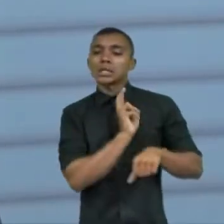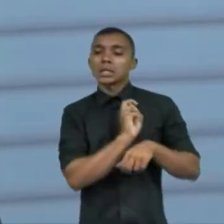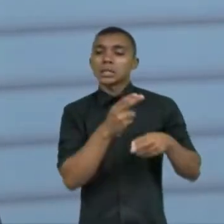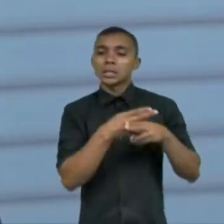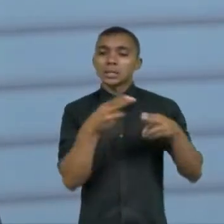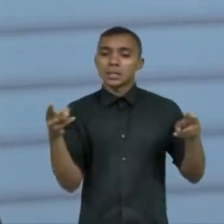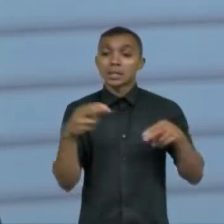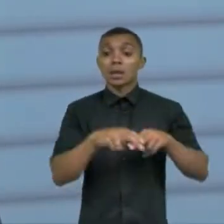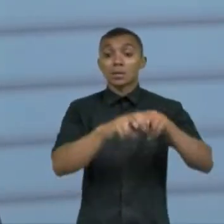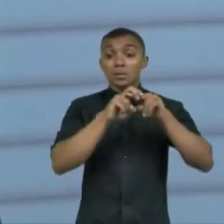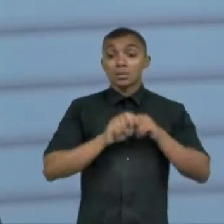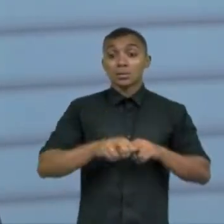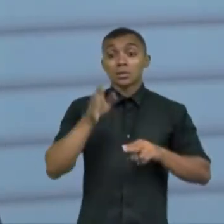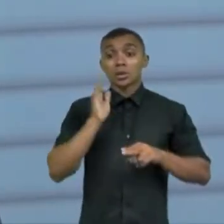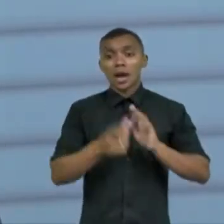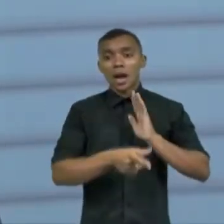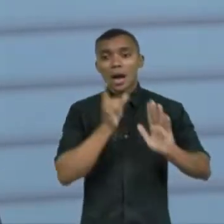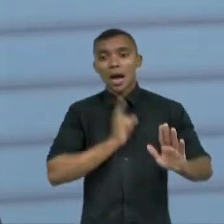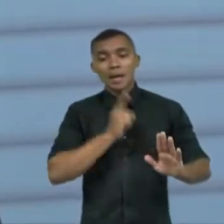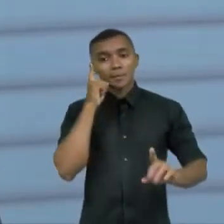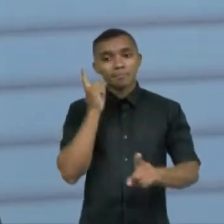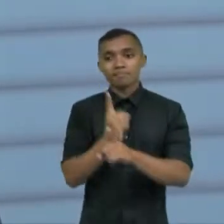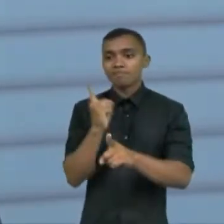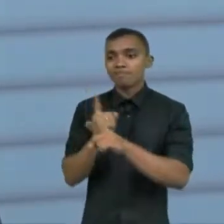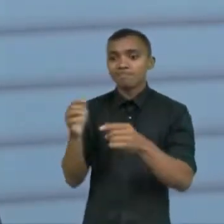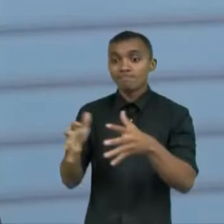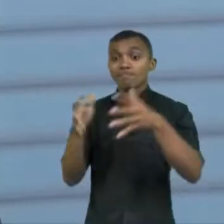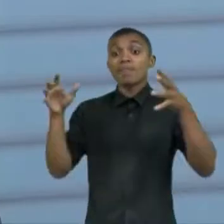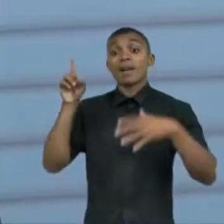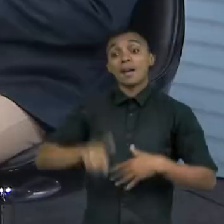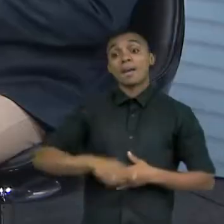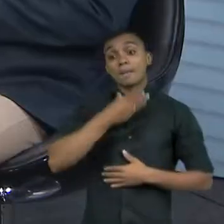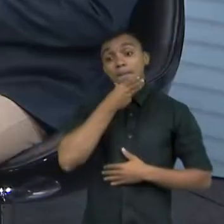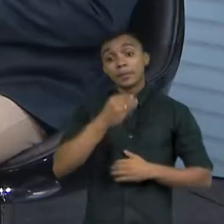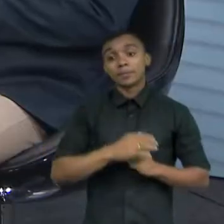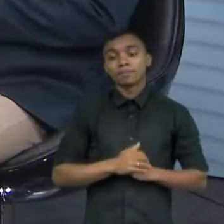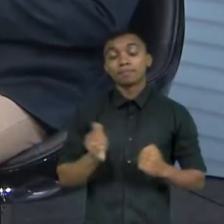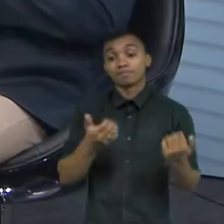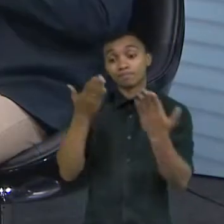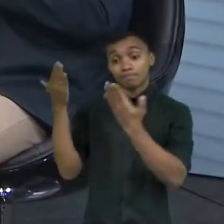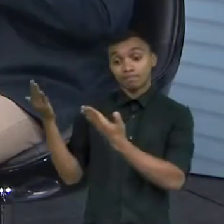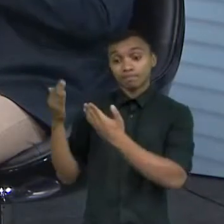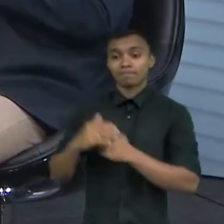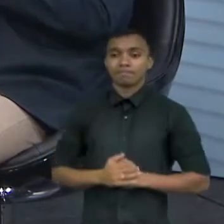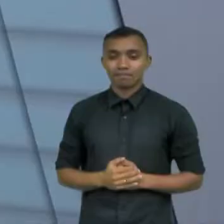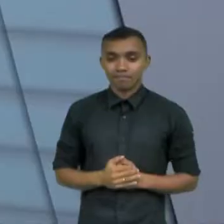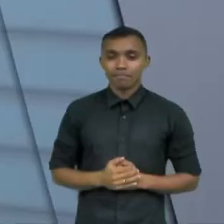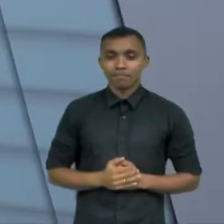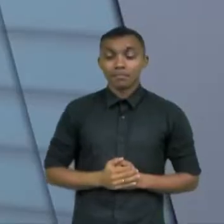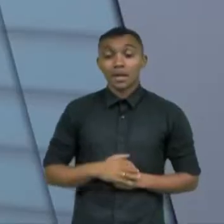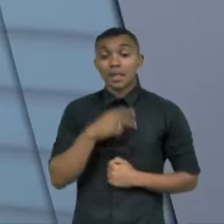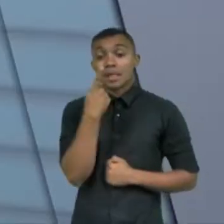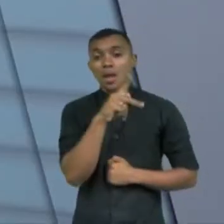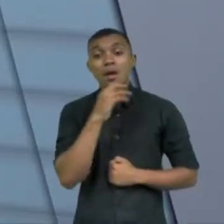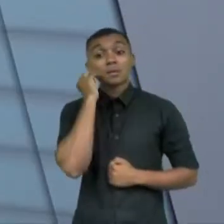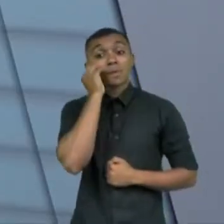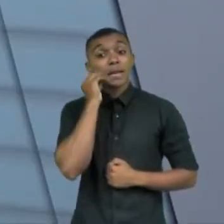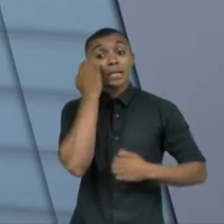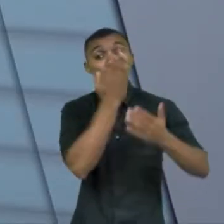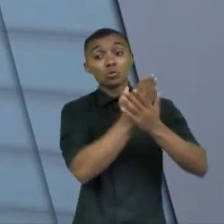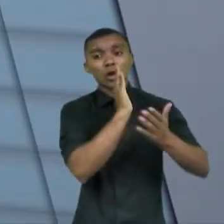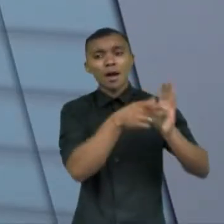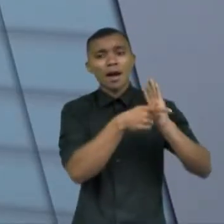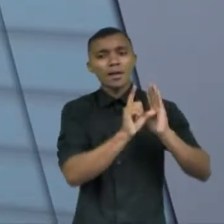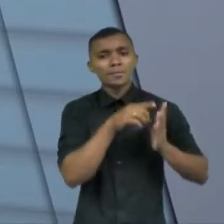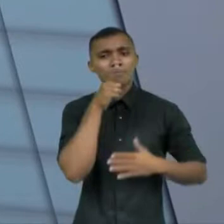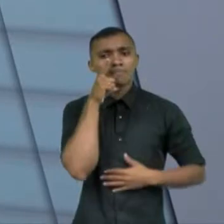quantidade de diagnósticos em meninos era maior doutora Fabina fará aqui doutora nos seus estudos a senhora chegou